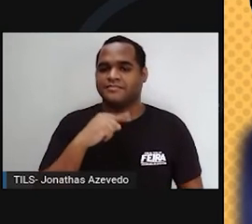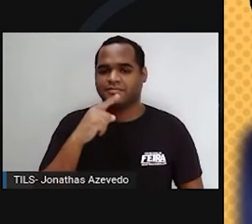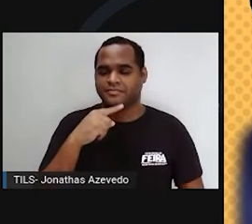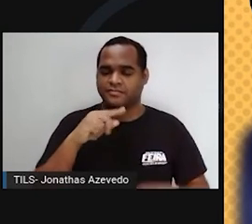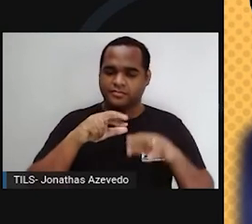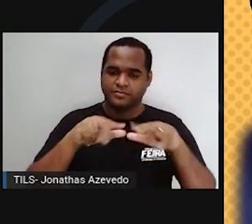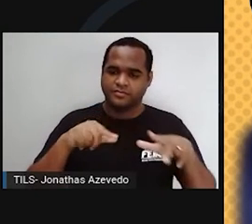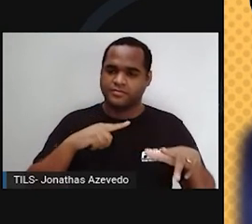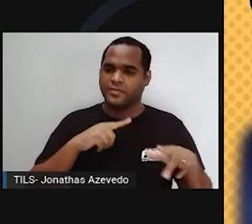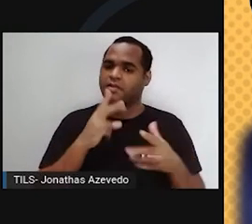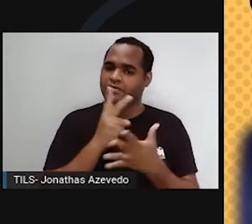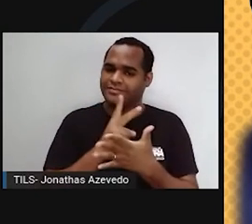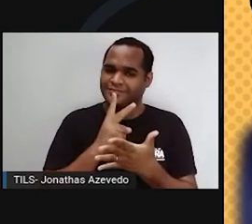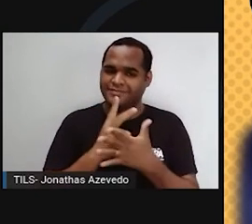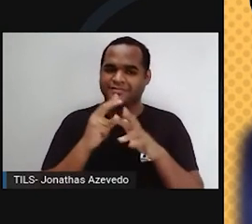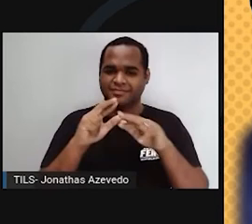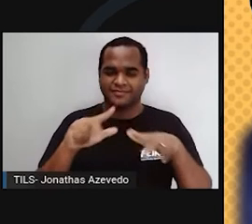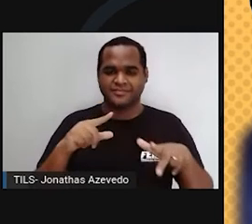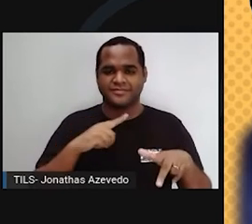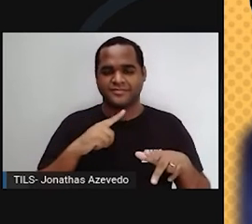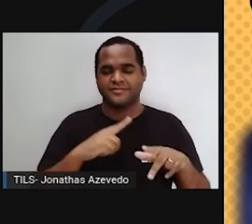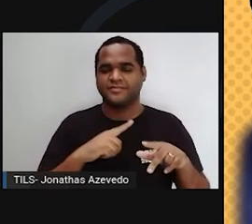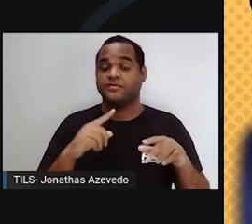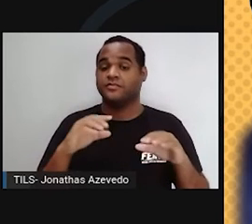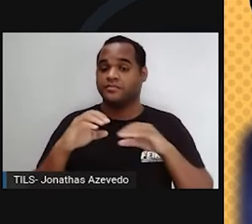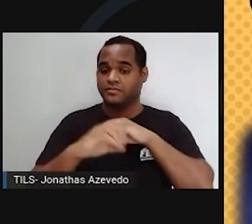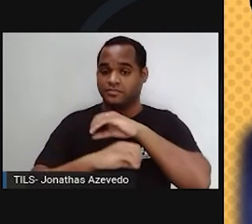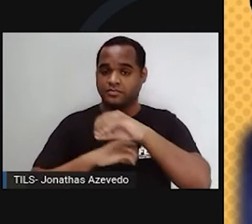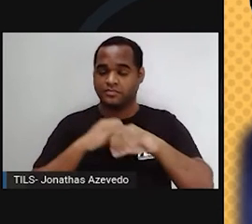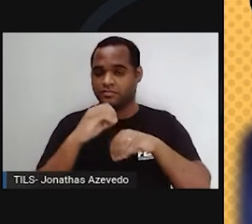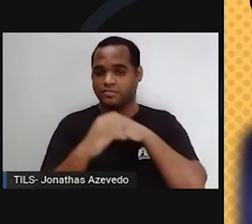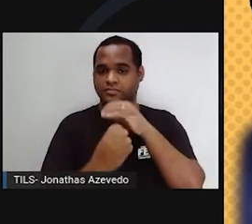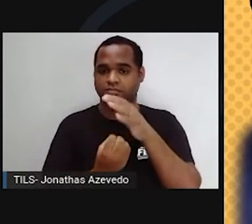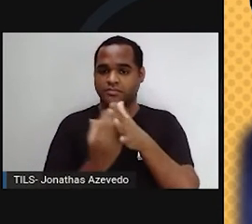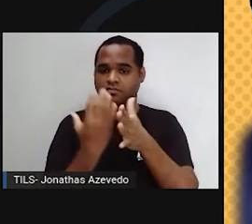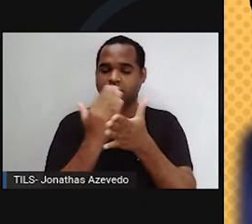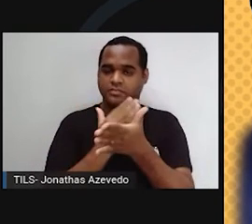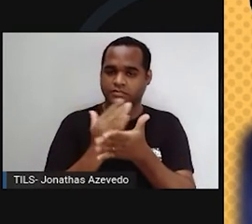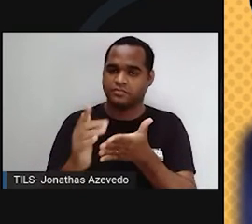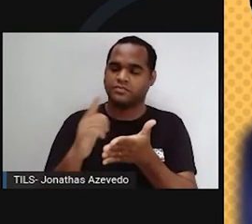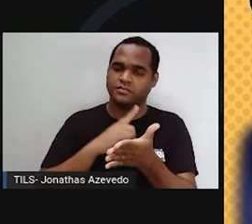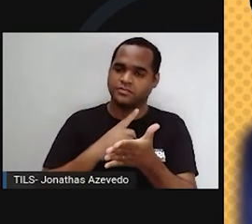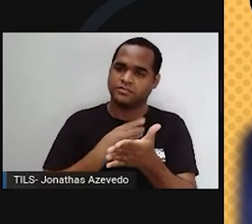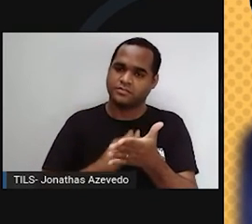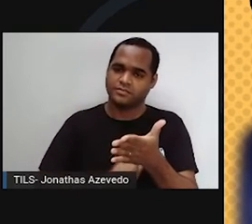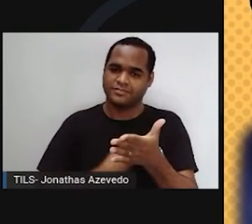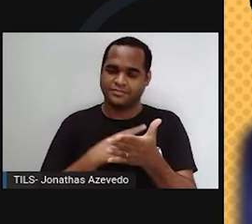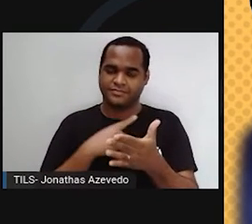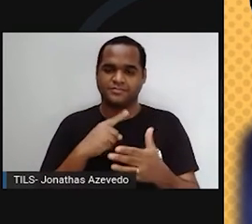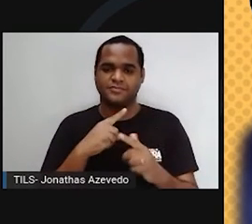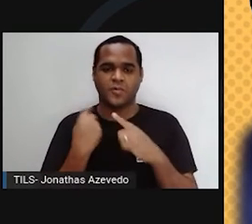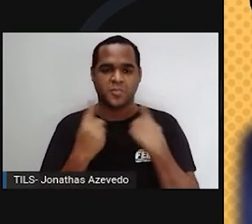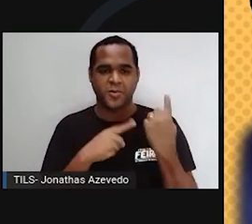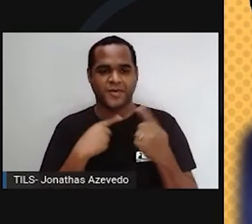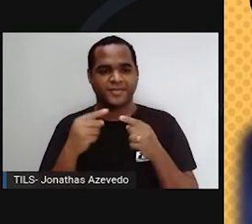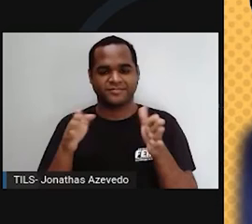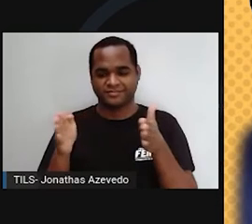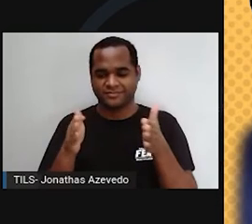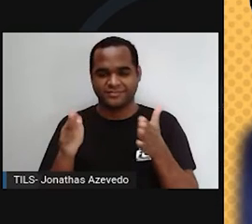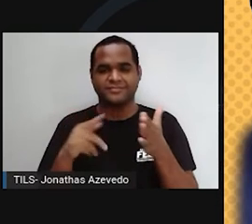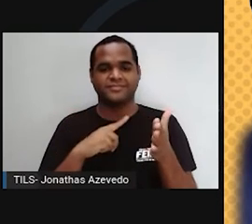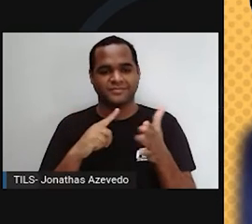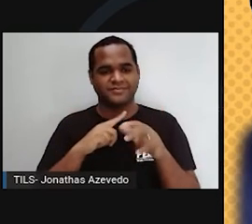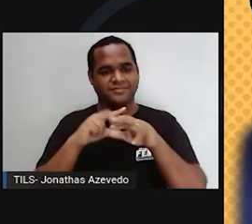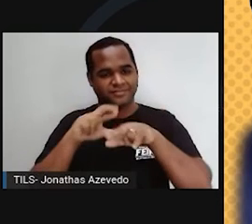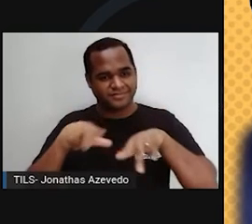de vezes. Como tudo no universo, elas nascem, vivem, morrem, e nesse intervalo, criam